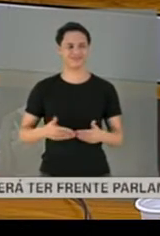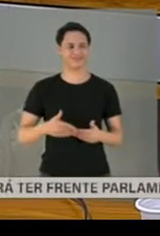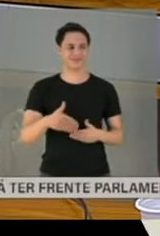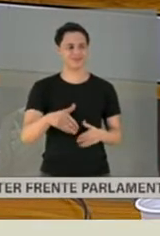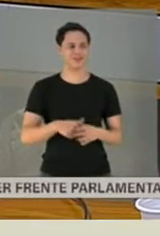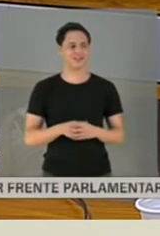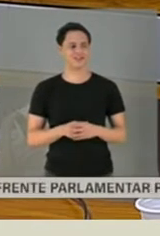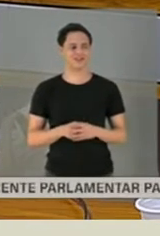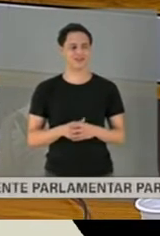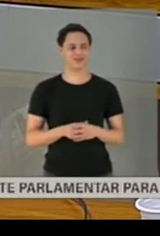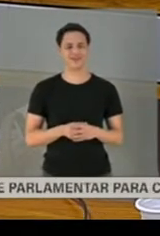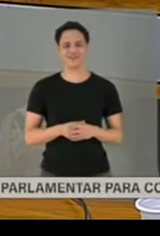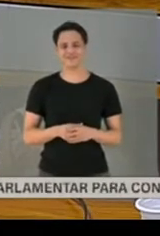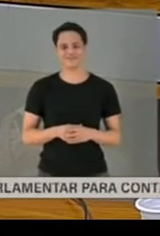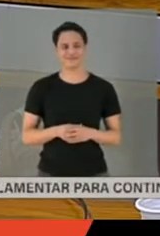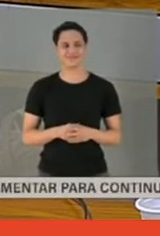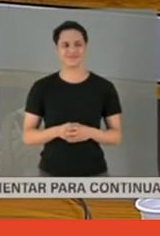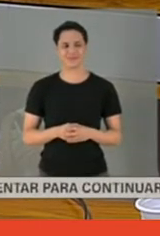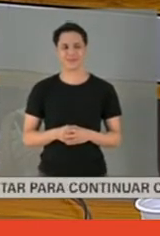saturando 77.